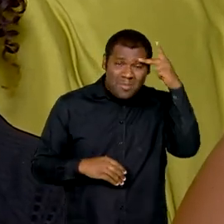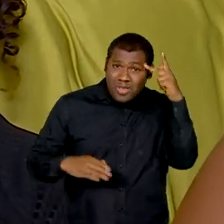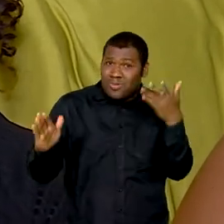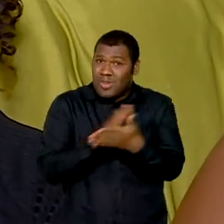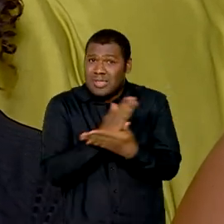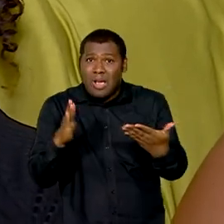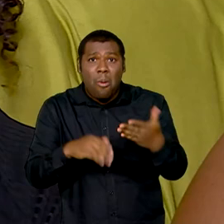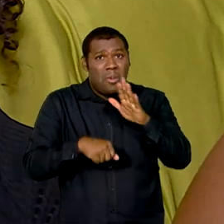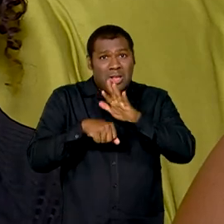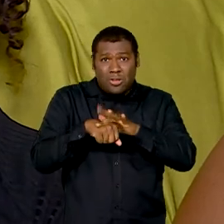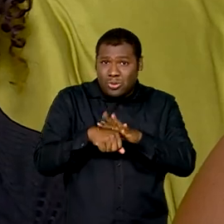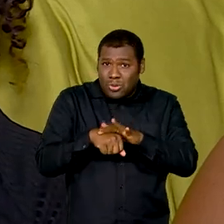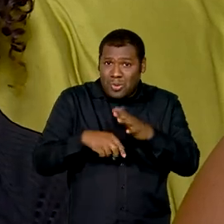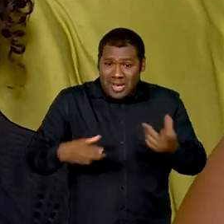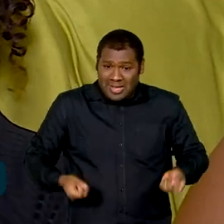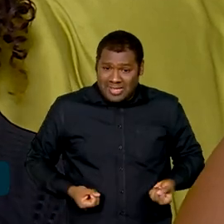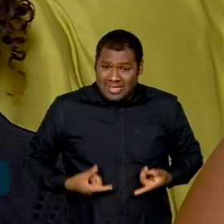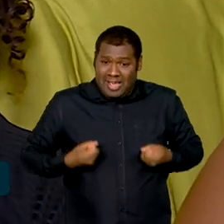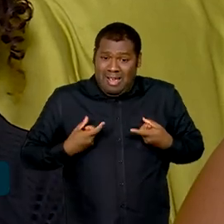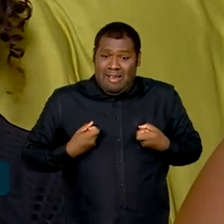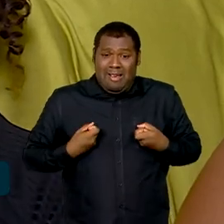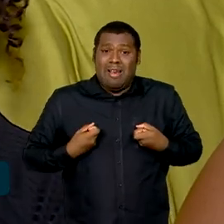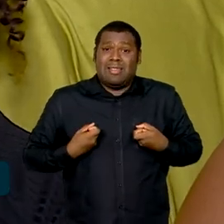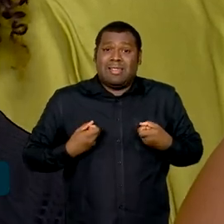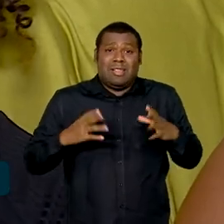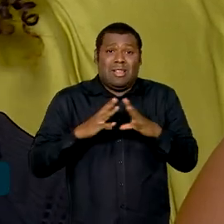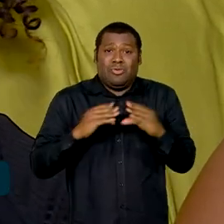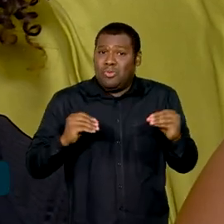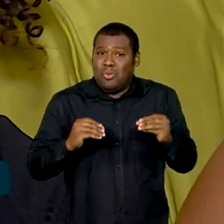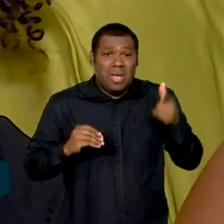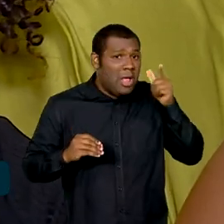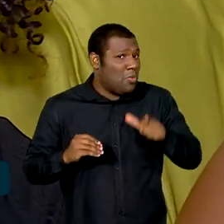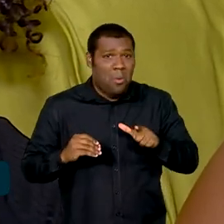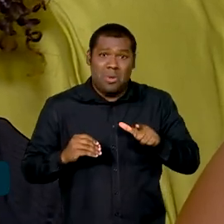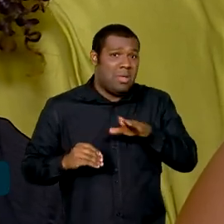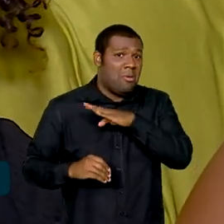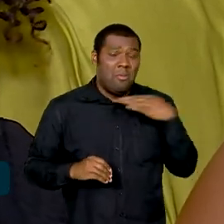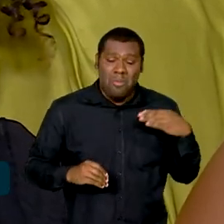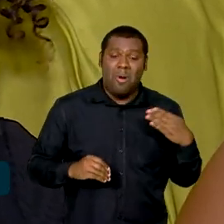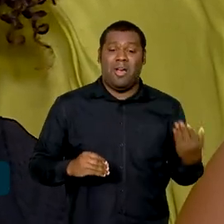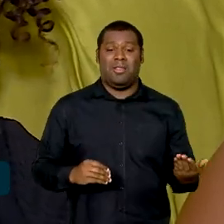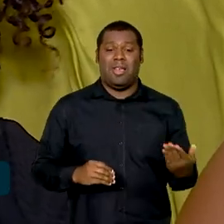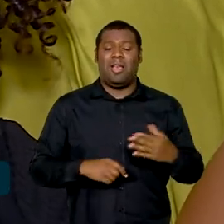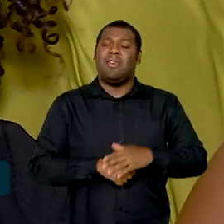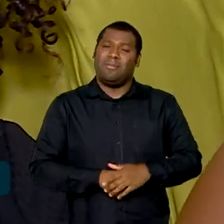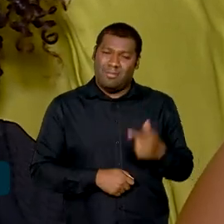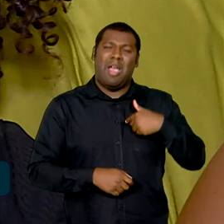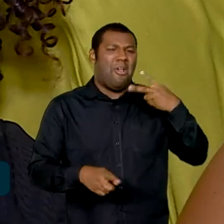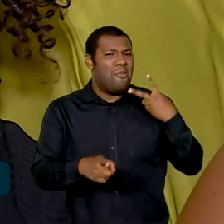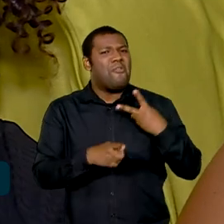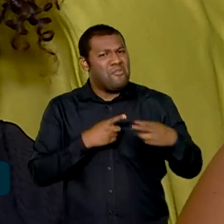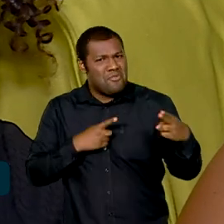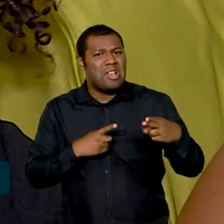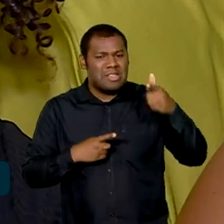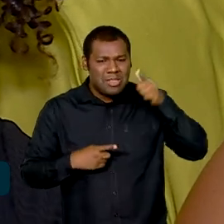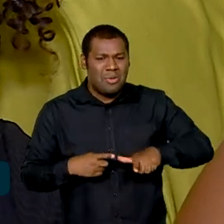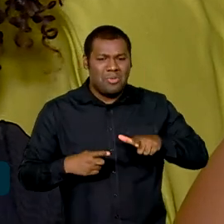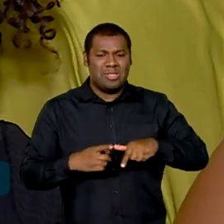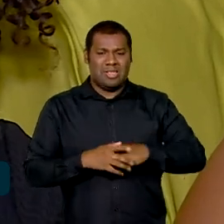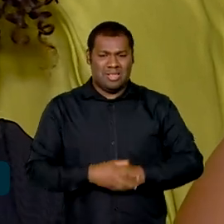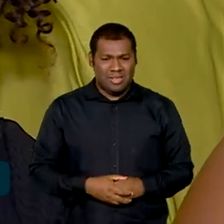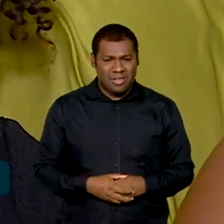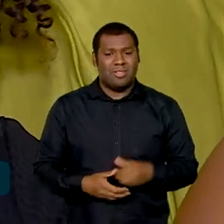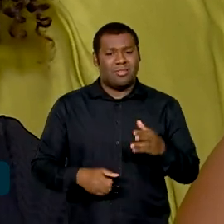conseguiu. E às vezes parar para pensar e saber que você conseguiu vencer uma doença tão forte dessa, é